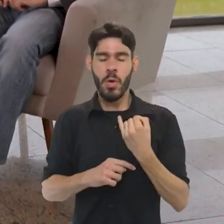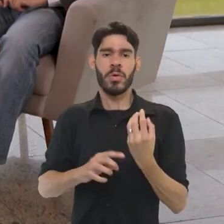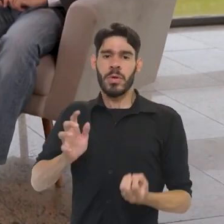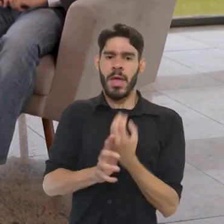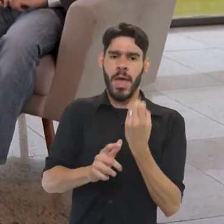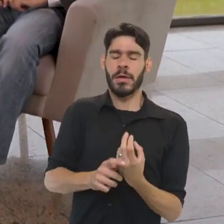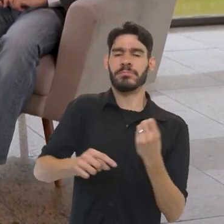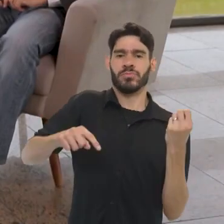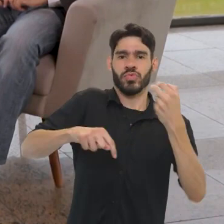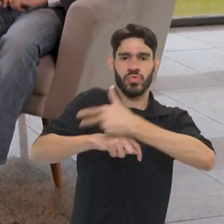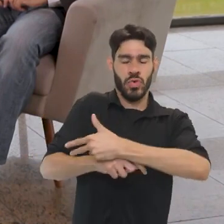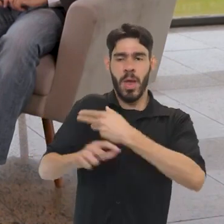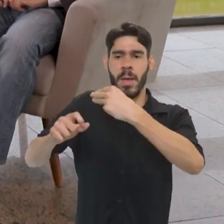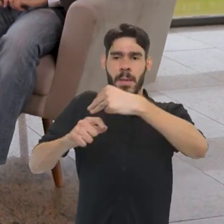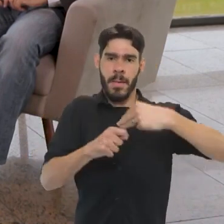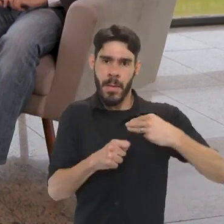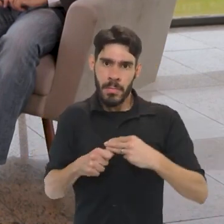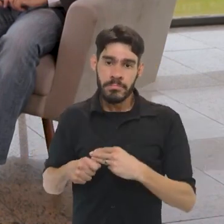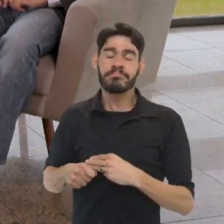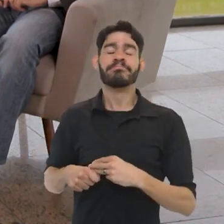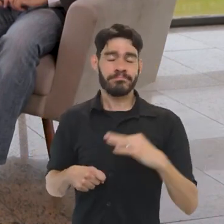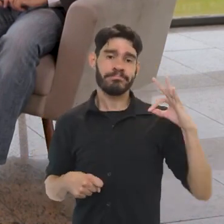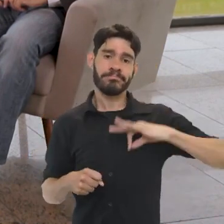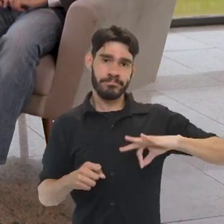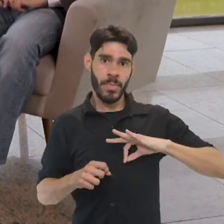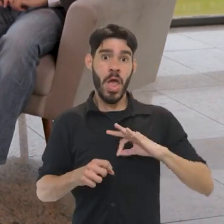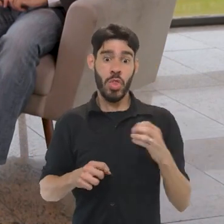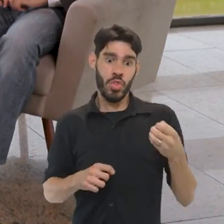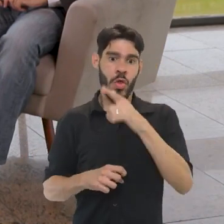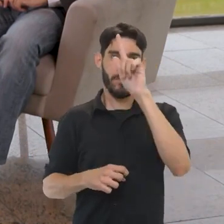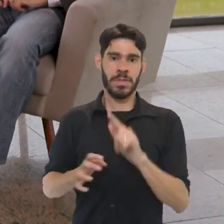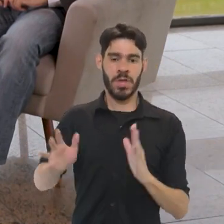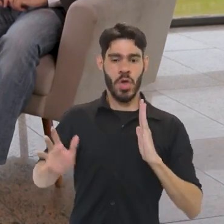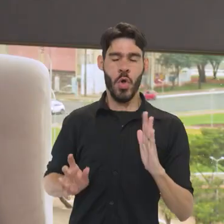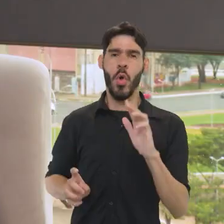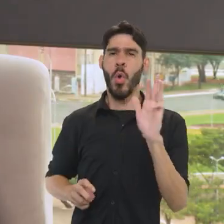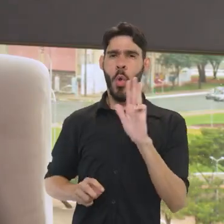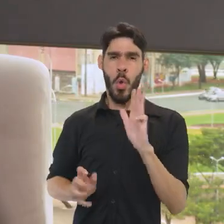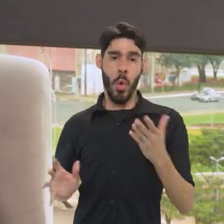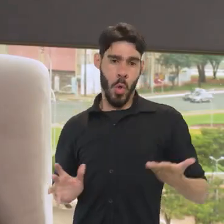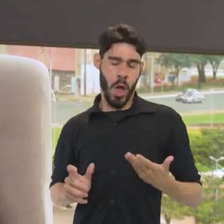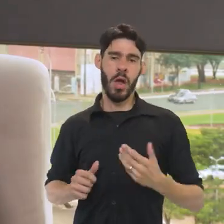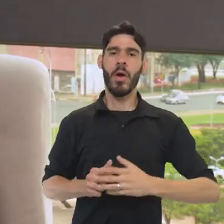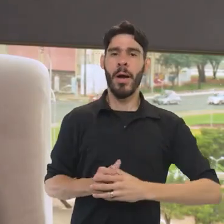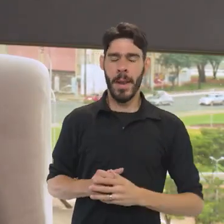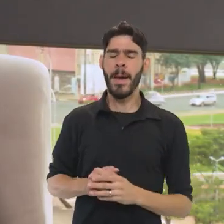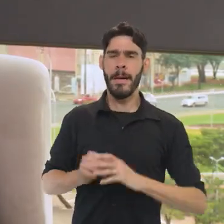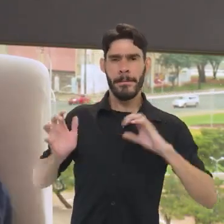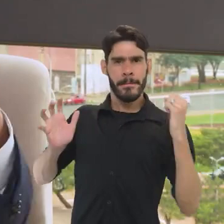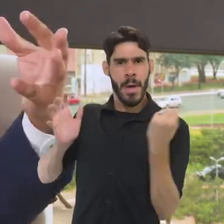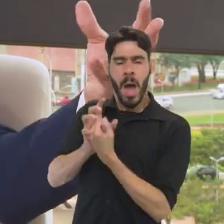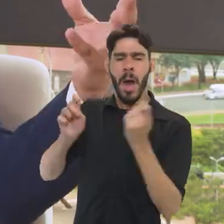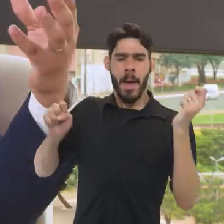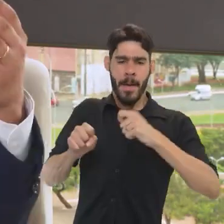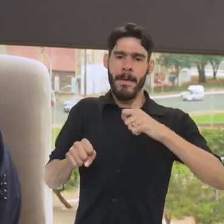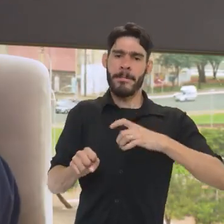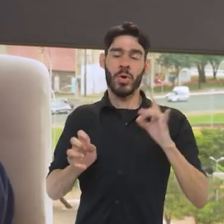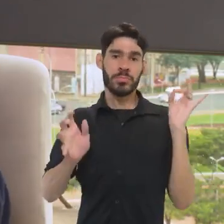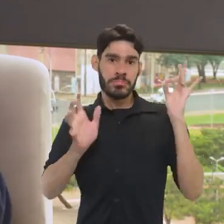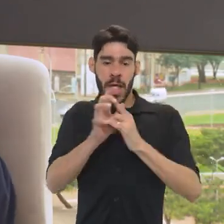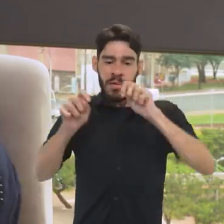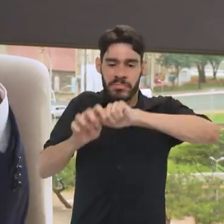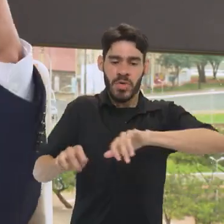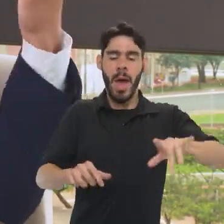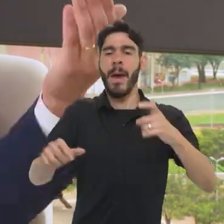oportunidades de geração de emprego e renda em muitos municípios. E a gente quer que nessa nova gestão do governo Lula III, o patrimônio possa justamente se ramificar